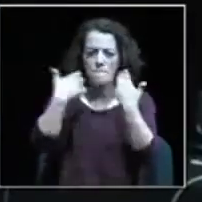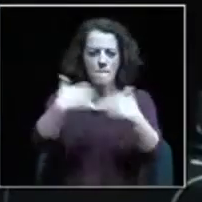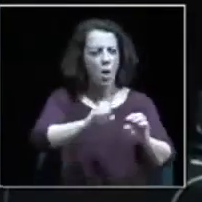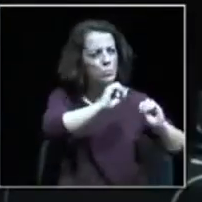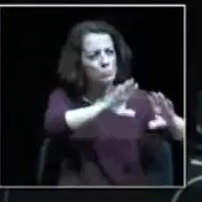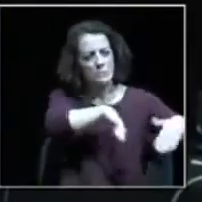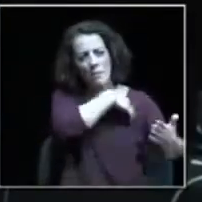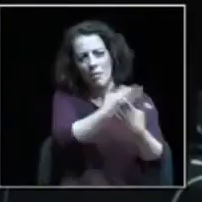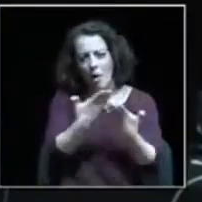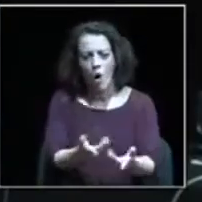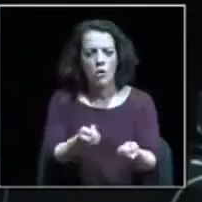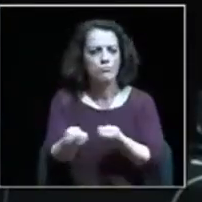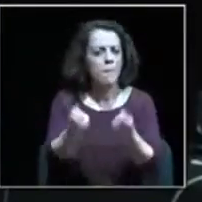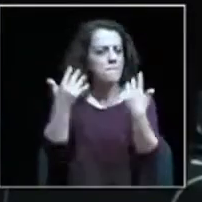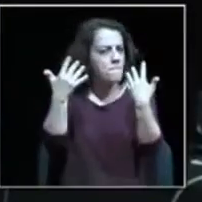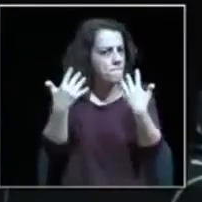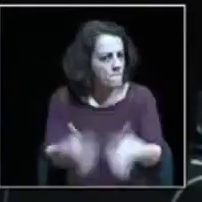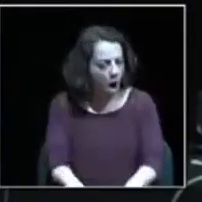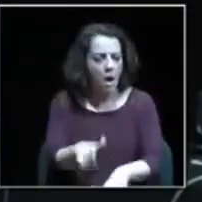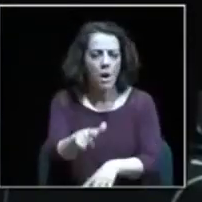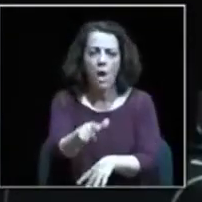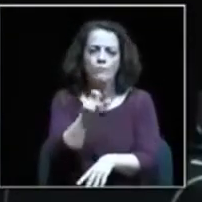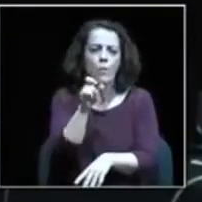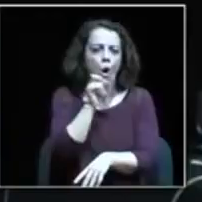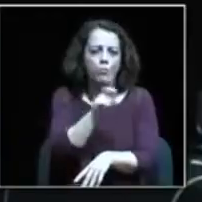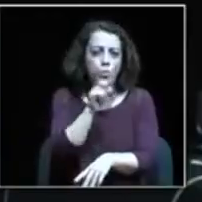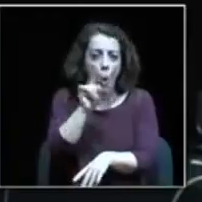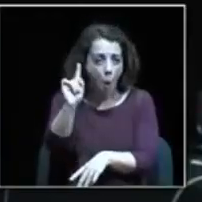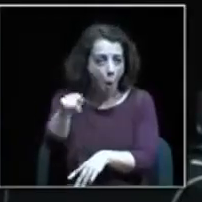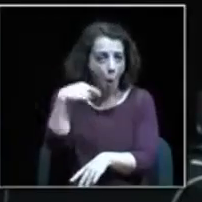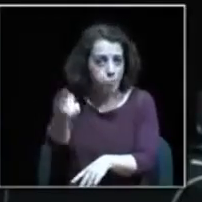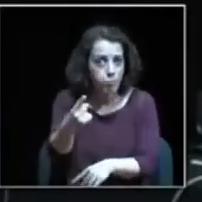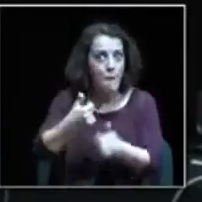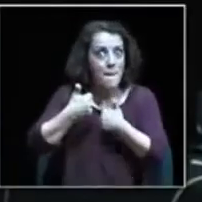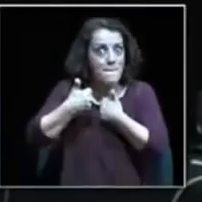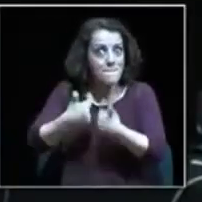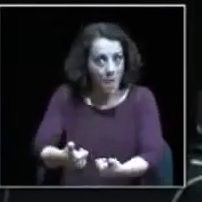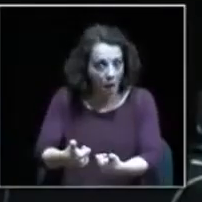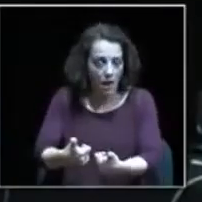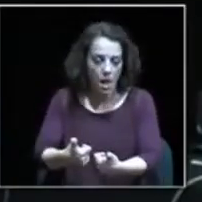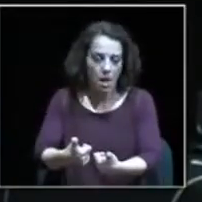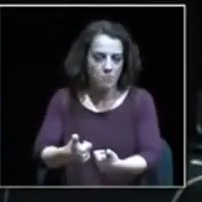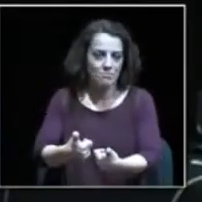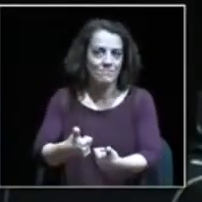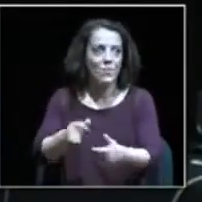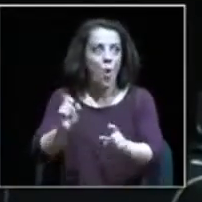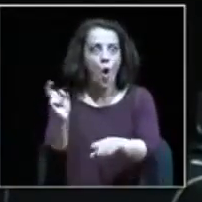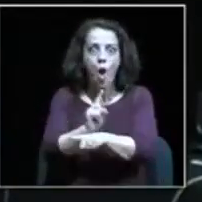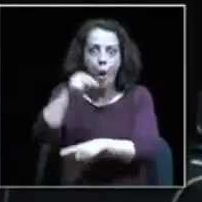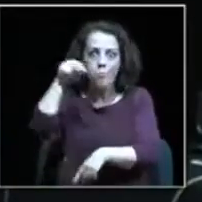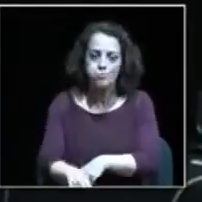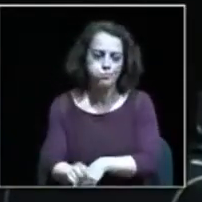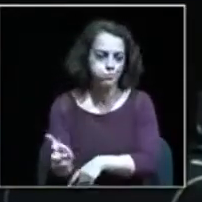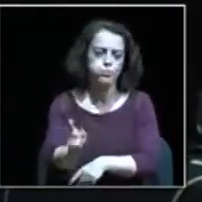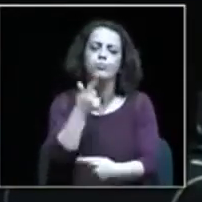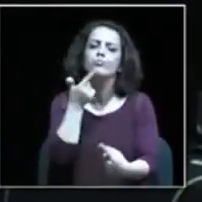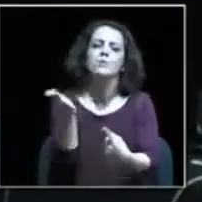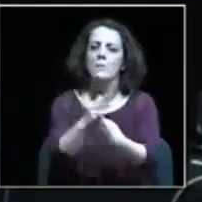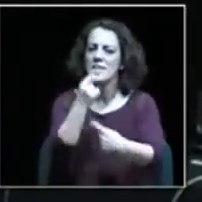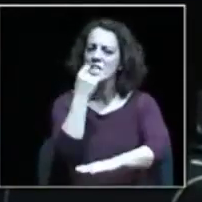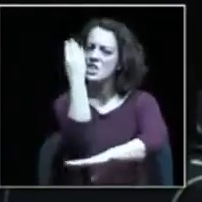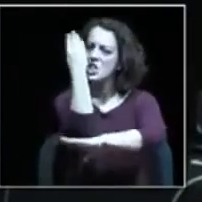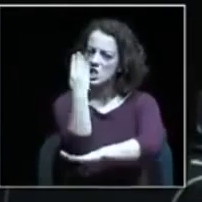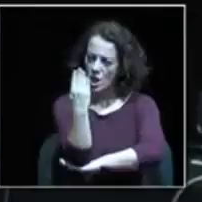desde o início e de oportunidades perdidas de se fazer as coisas bem feitas à primeira. Por exemplo, sobre o Adamastor,